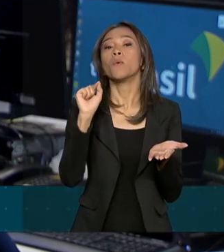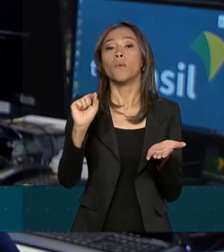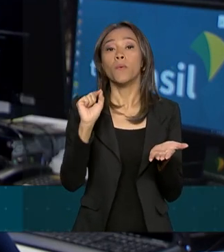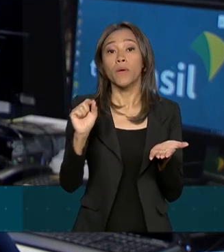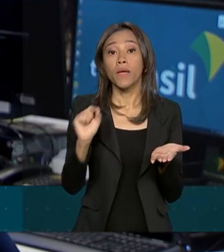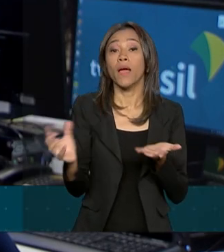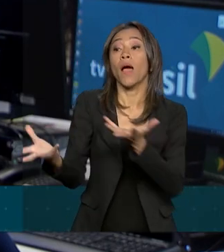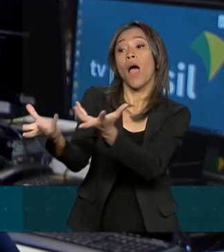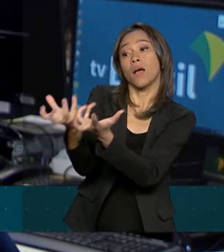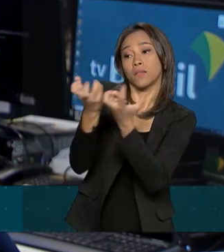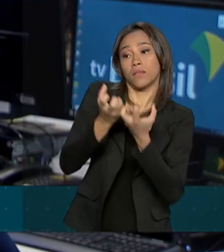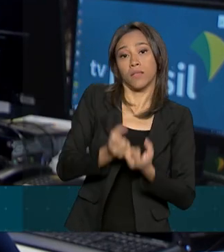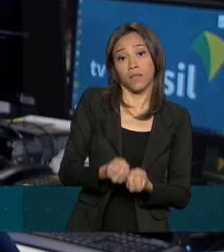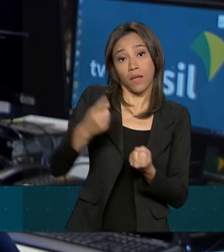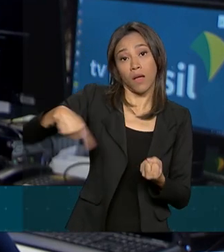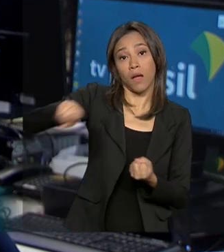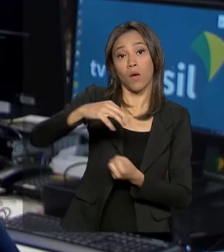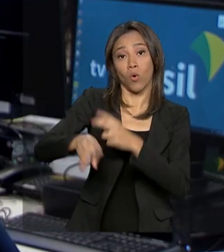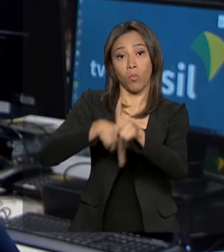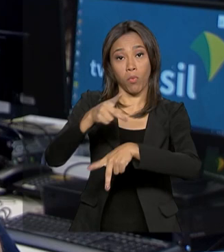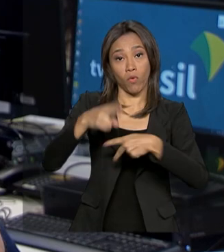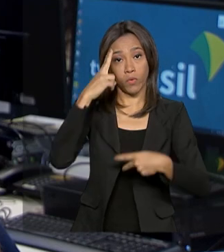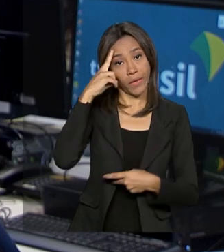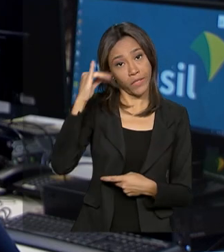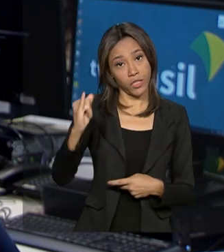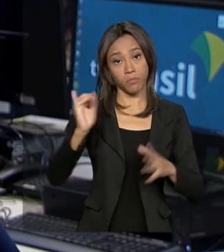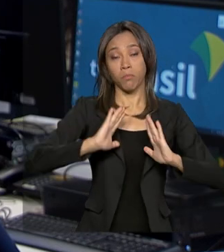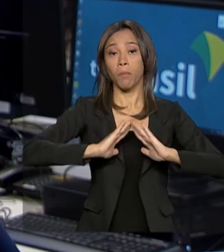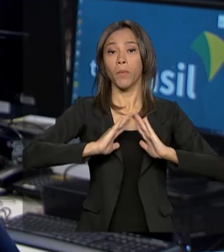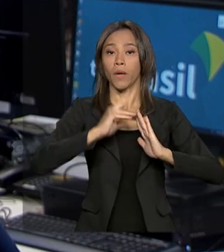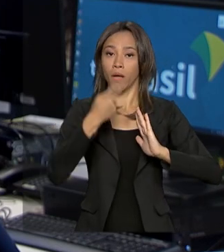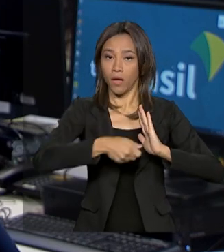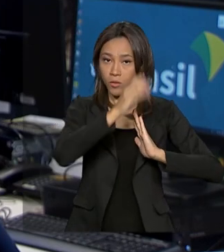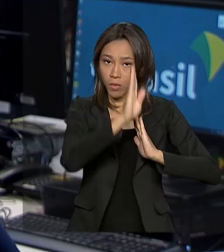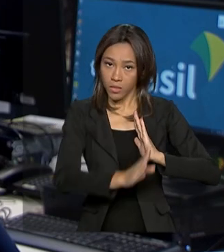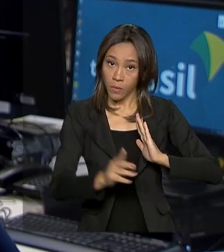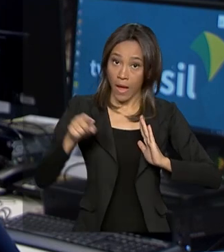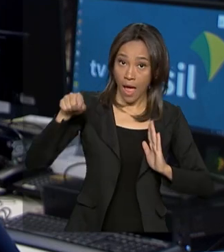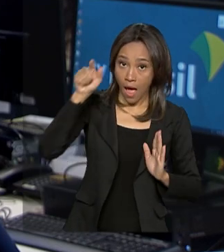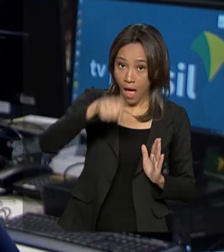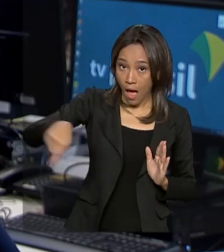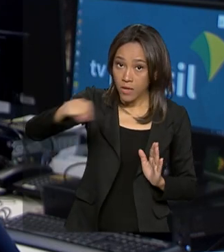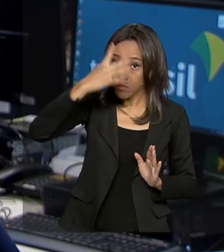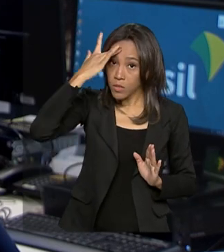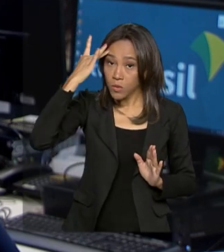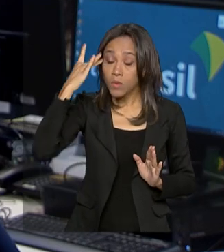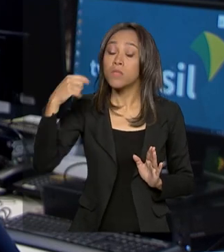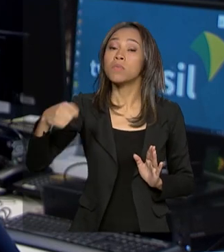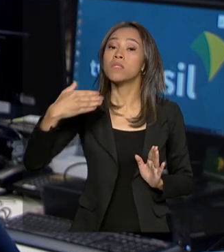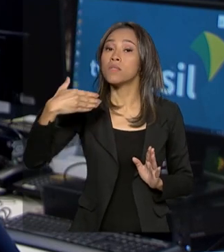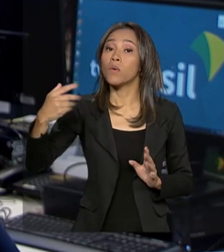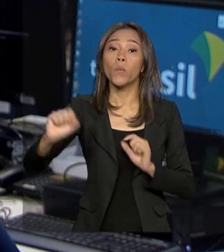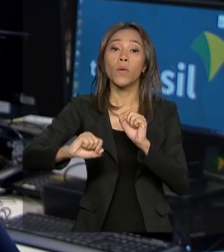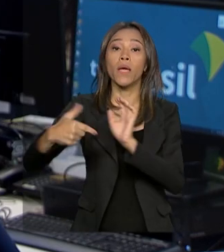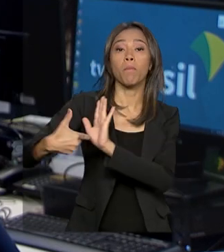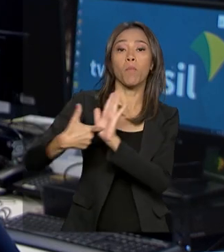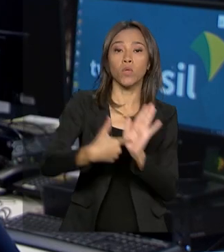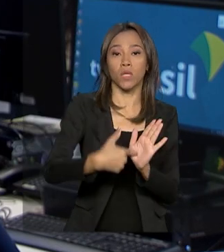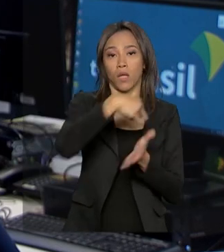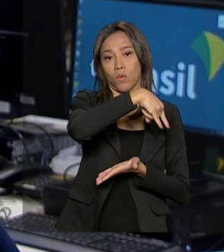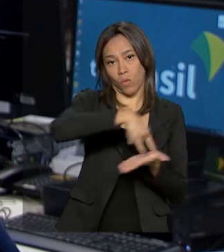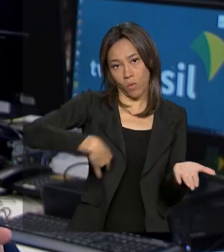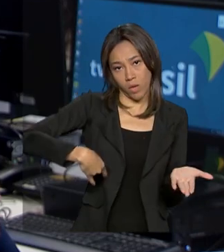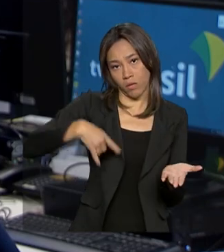humanitária dos haitianos aqui no país. A partir de agora, o solicitante vai ter que apresentar somente os documentos que ele tiver.